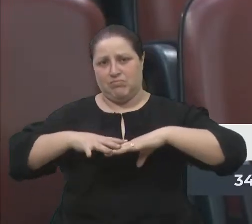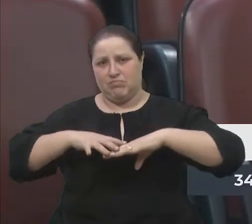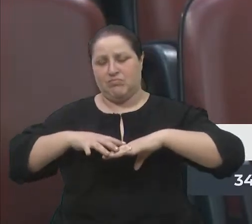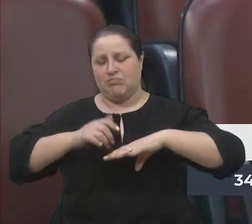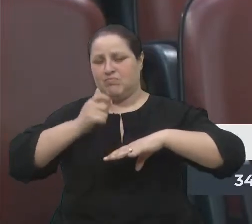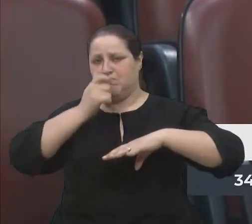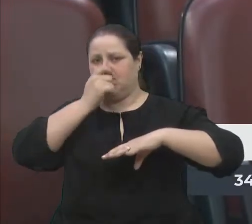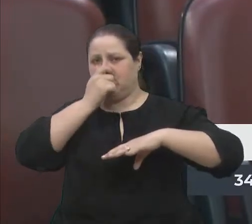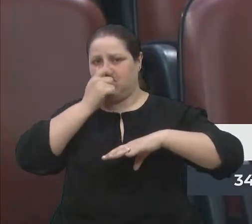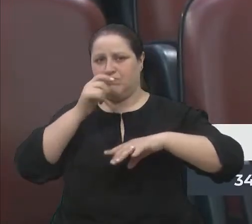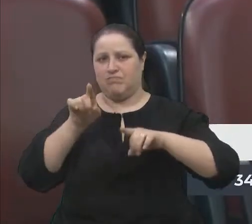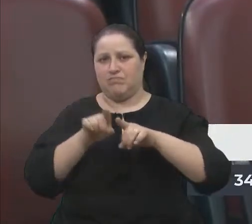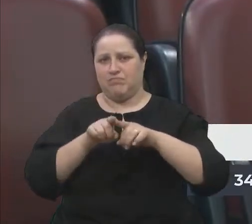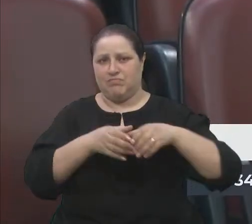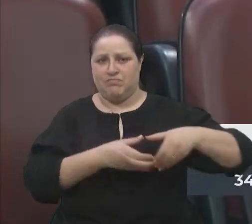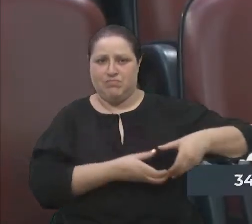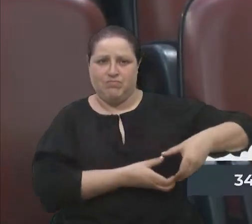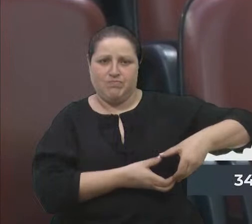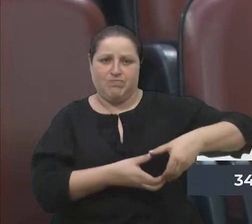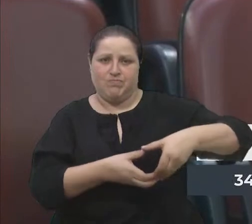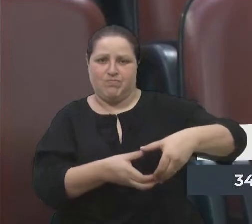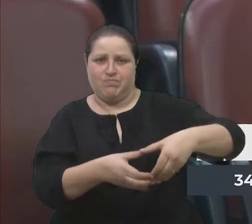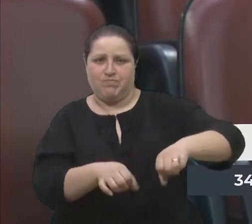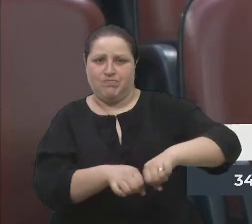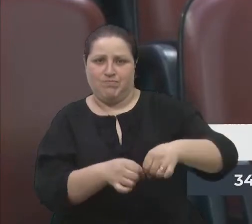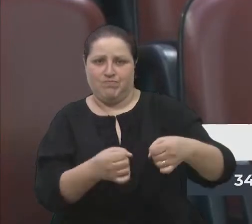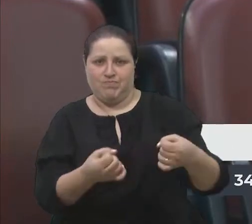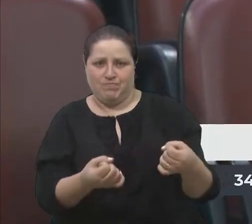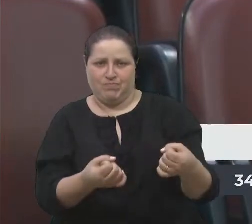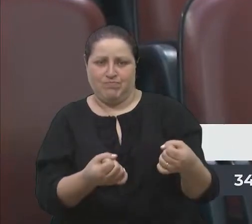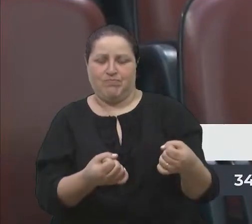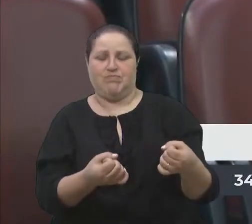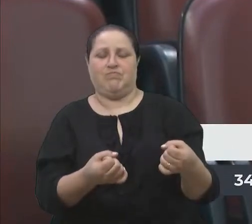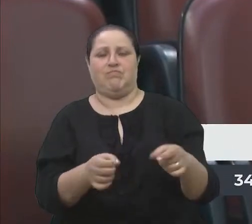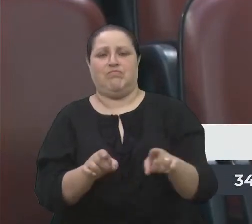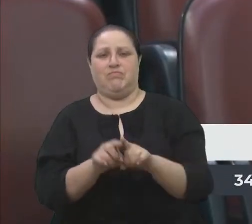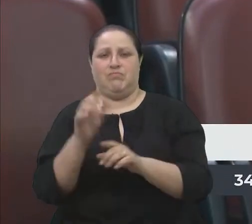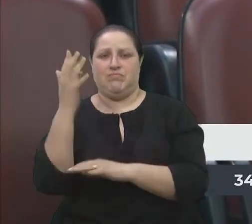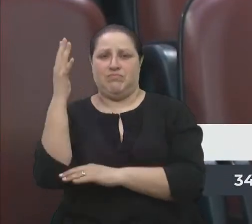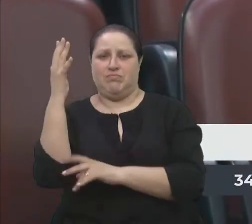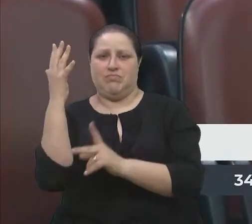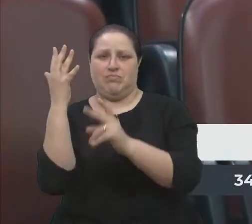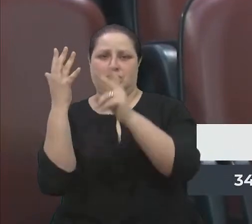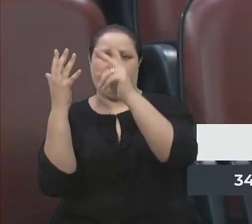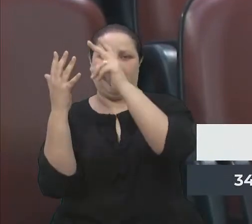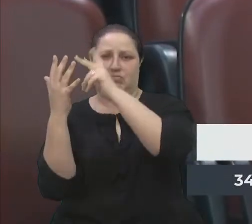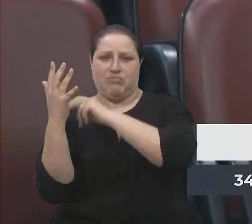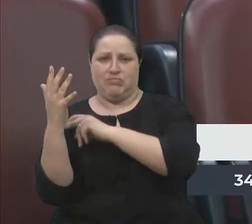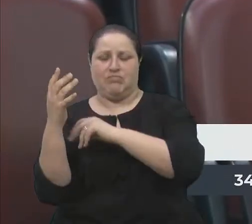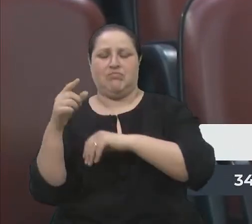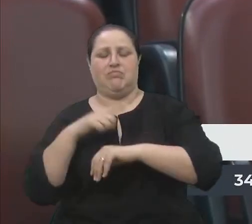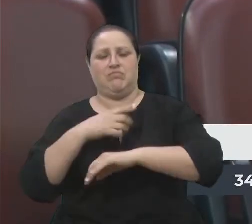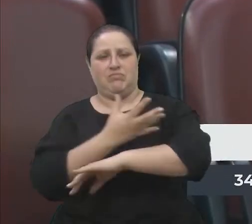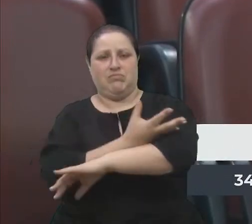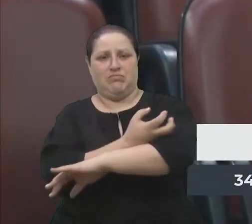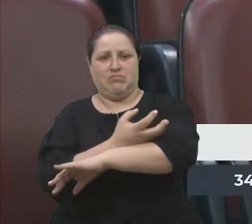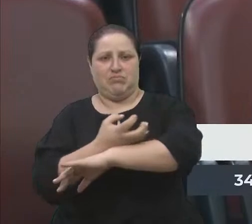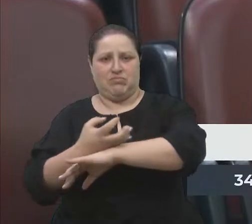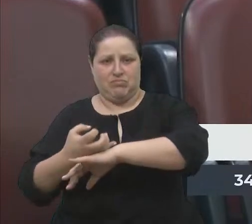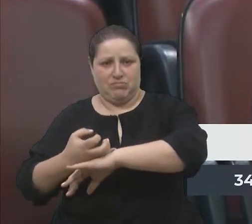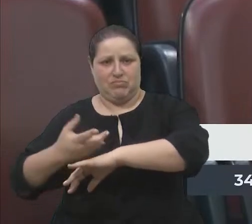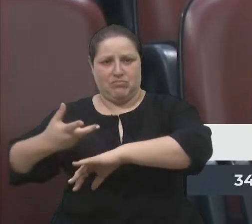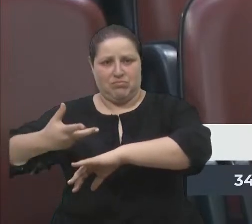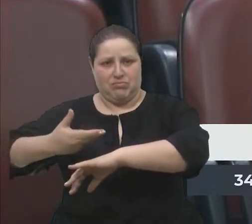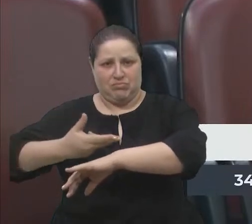arrebentando, poda de árvores também, corte de gramas, estão diversas demandas, é lixo